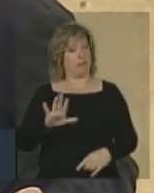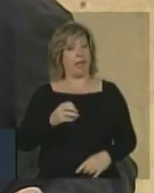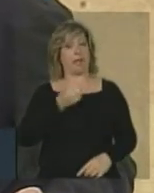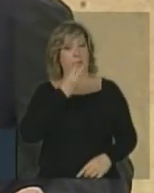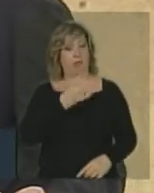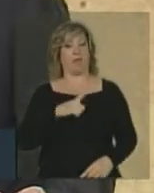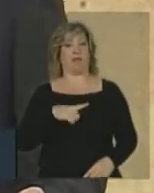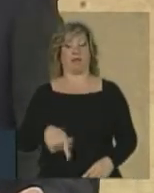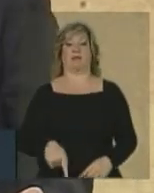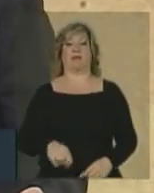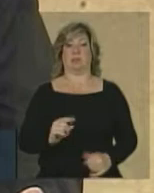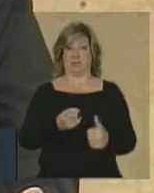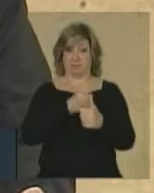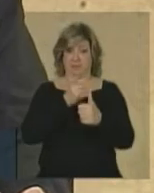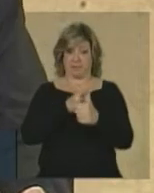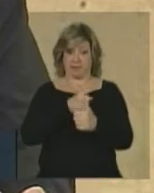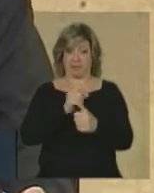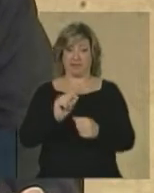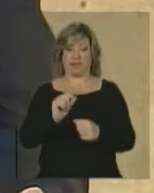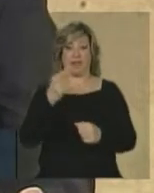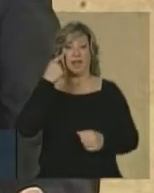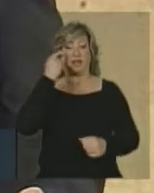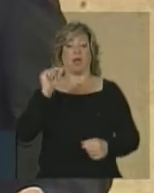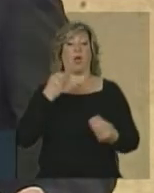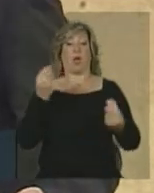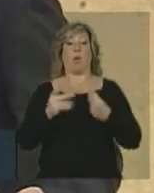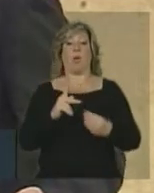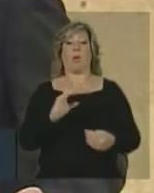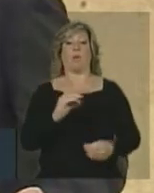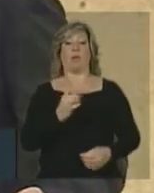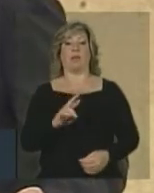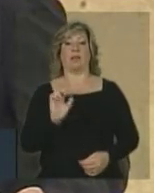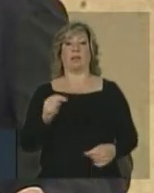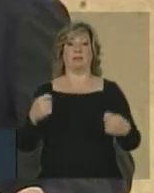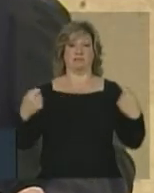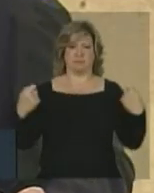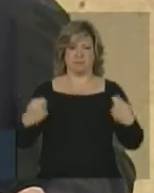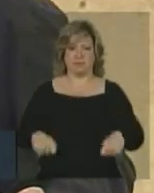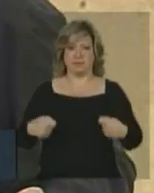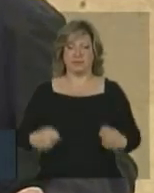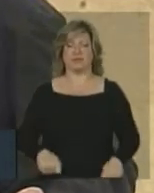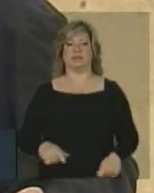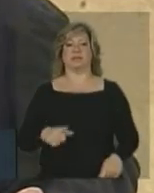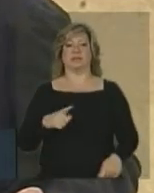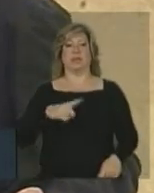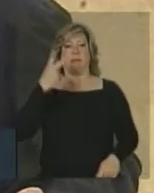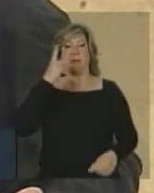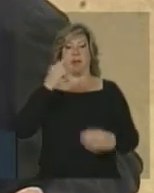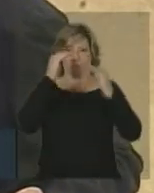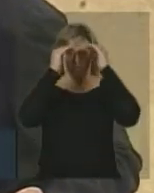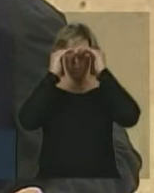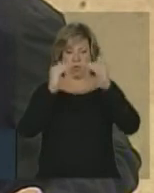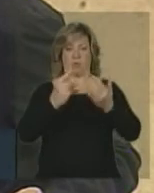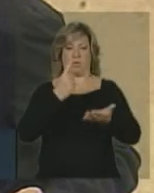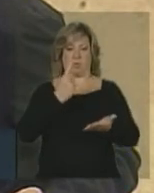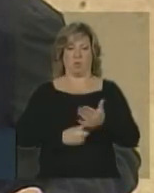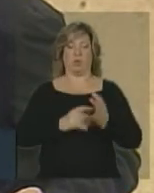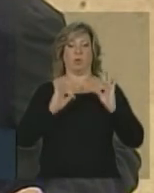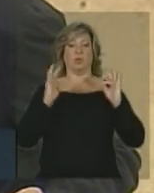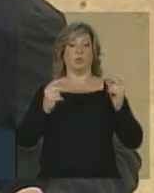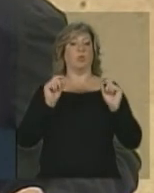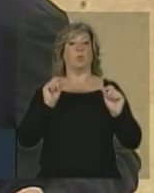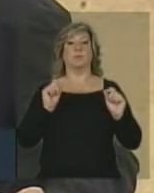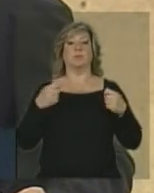A primeira, a ideia do poder necessário e indispensável para o cumprimento e satisfação dos interesses